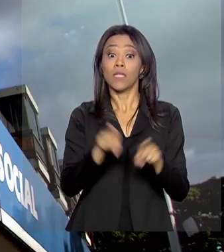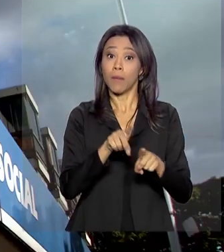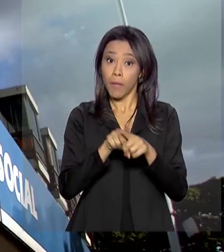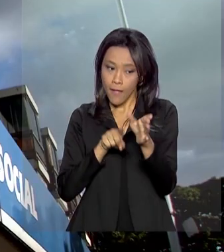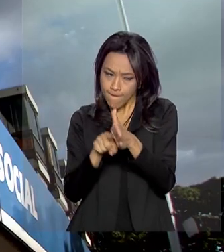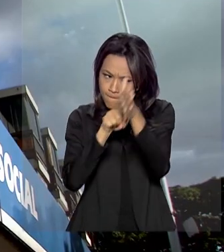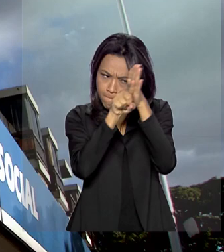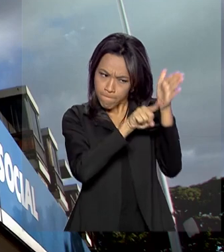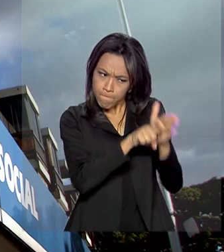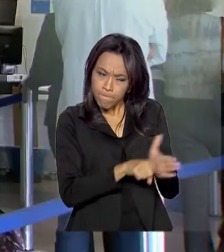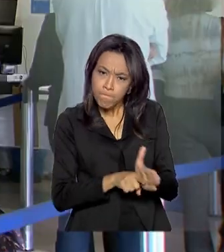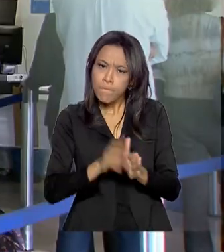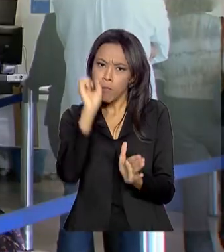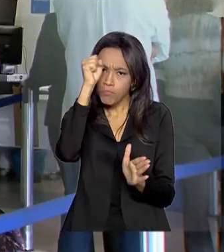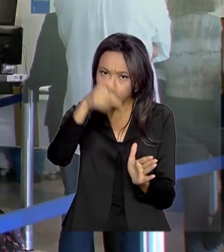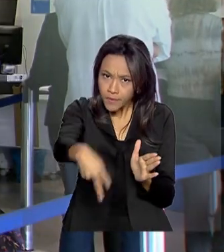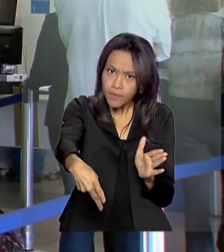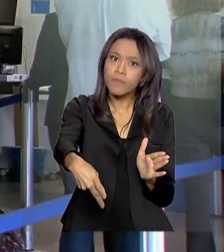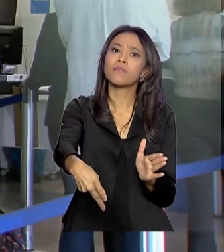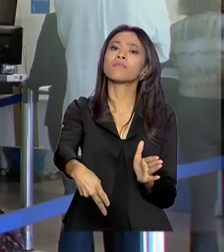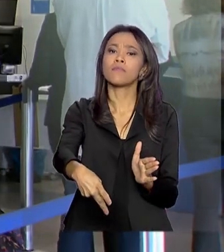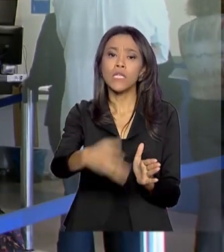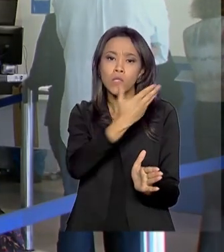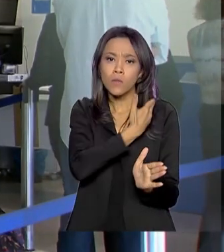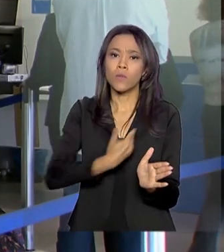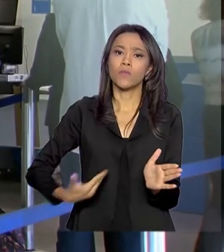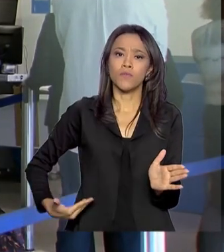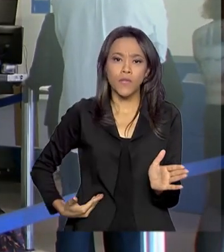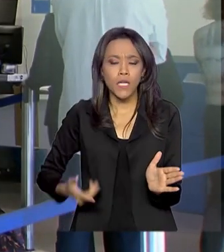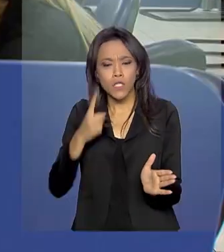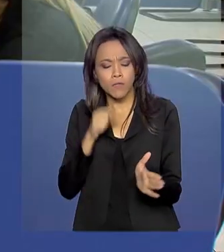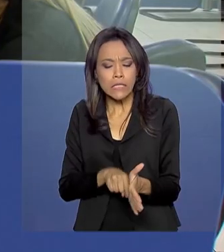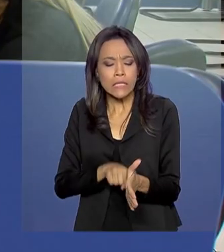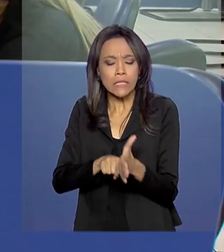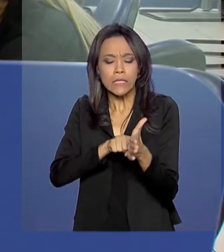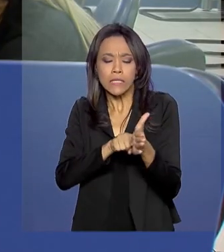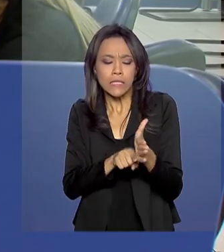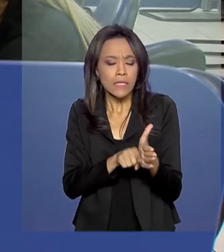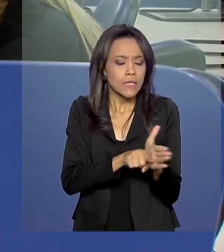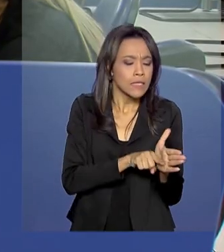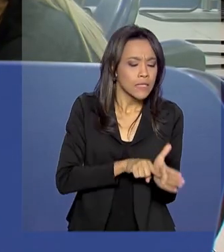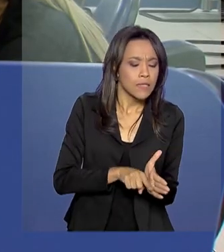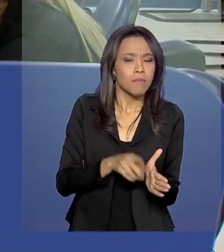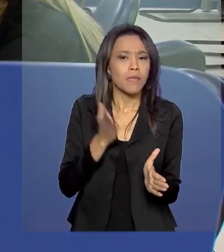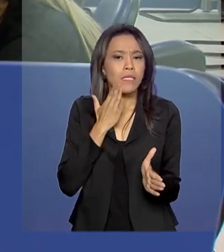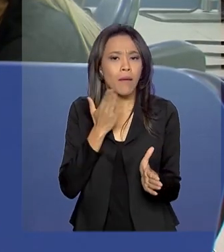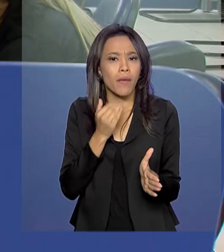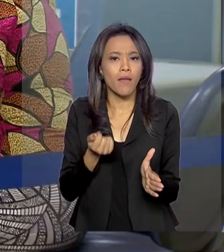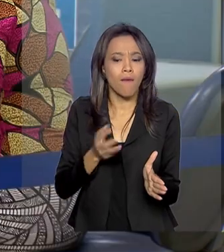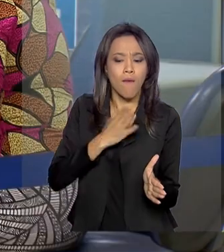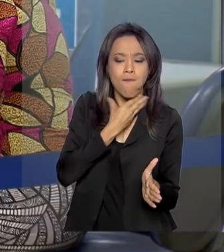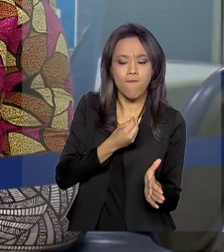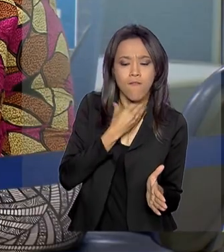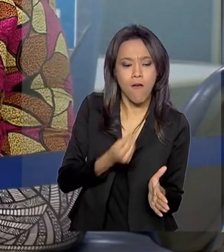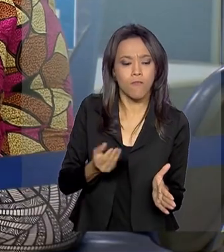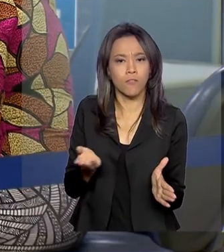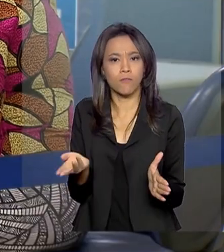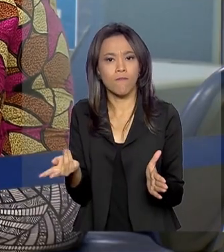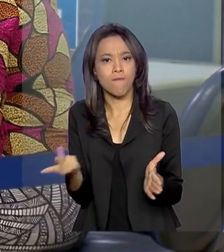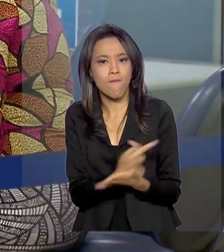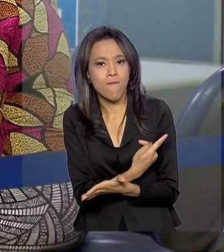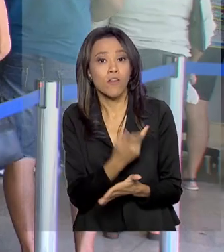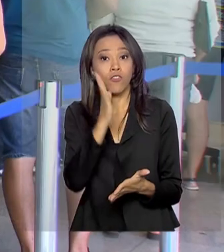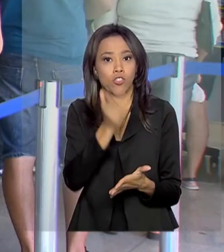ao INSS. O governo fez um levantamento minucioso com o intuito de detectar fraudes. Já foram